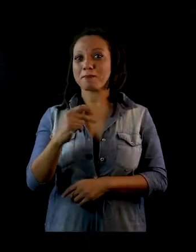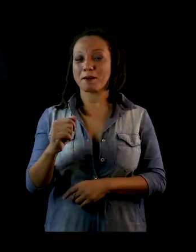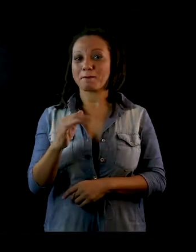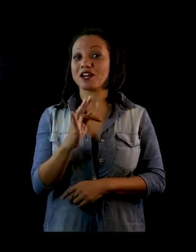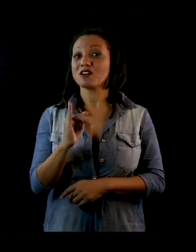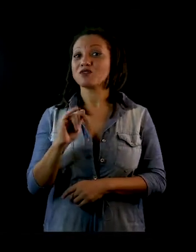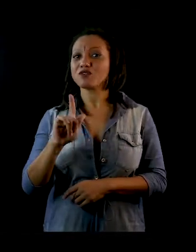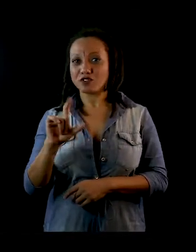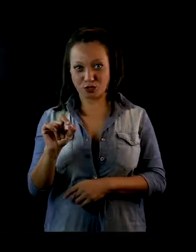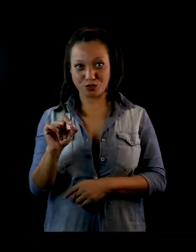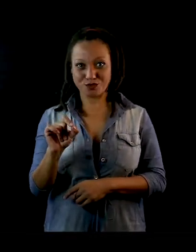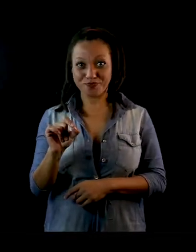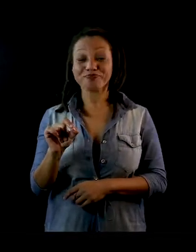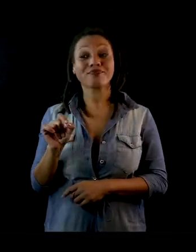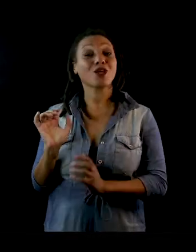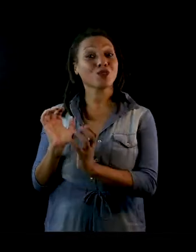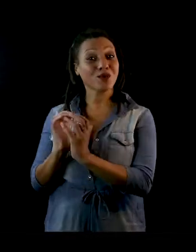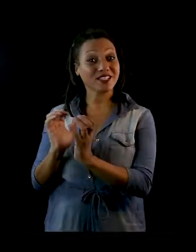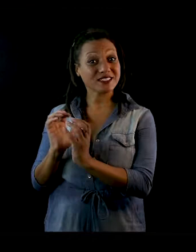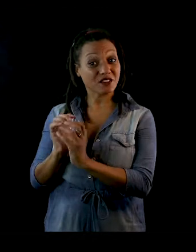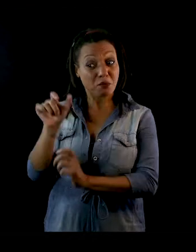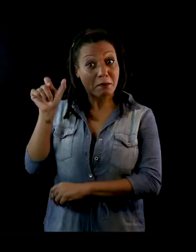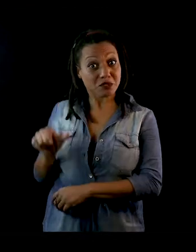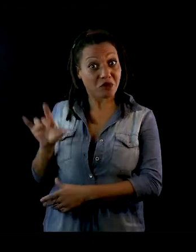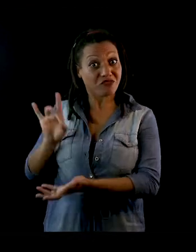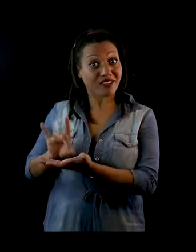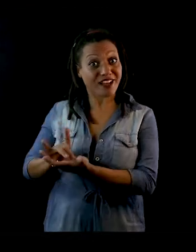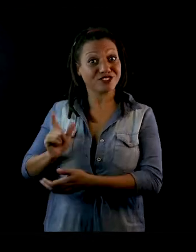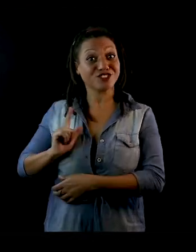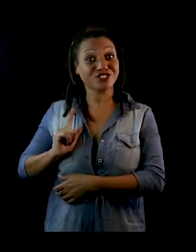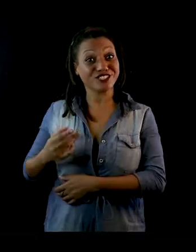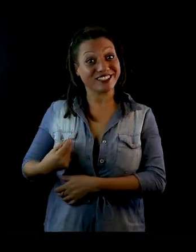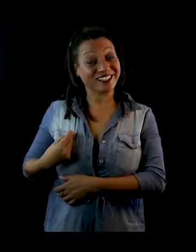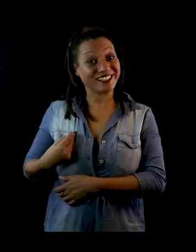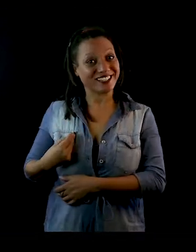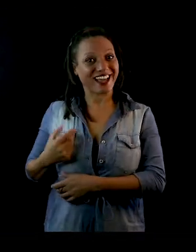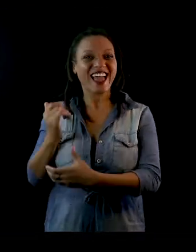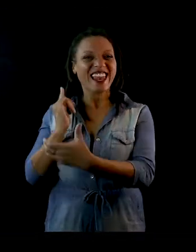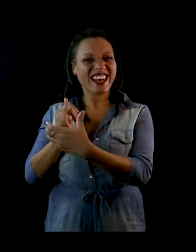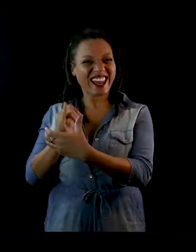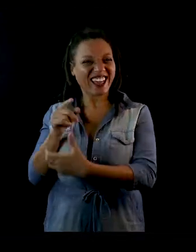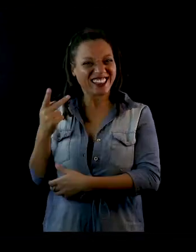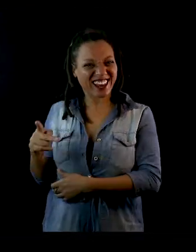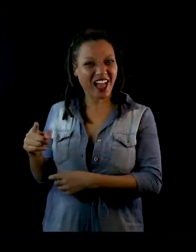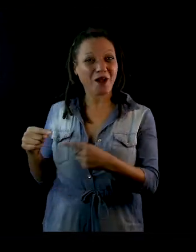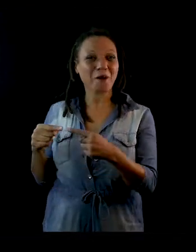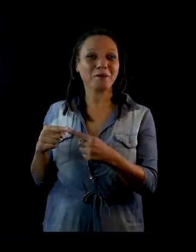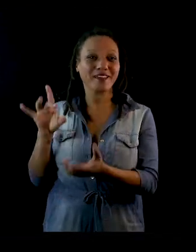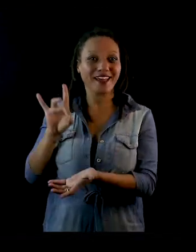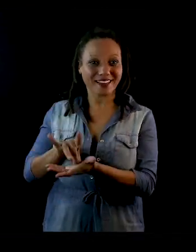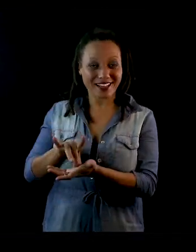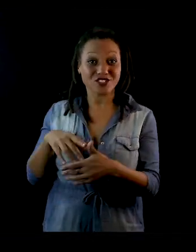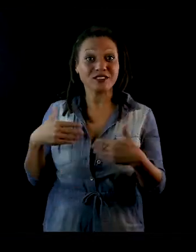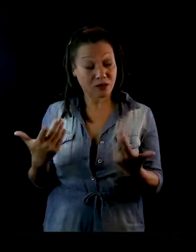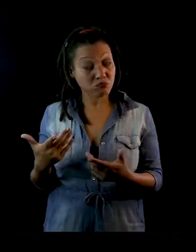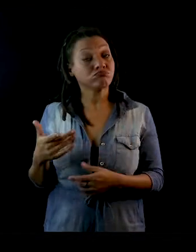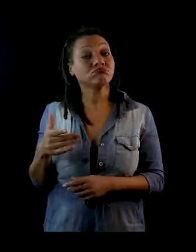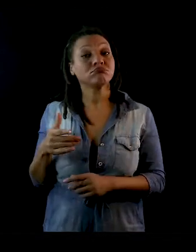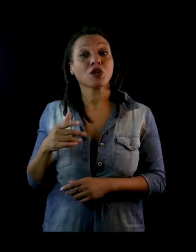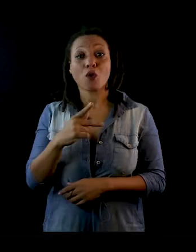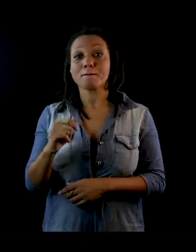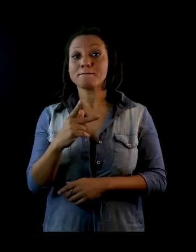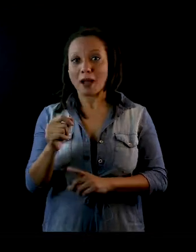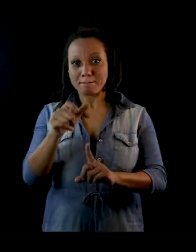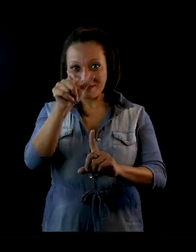uma pessoa que existiu de verdade no Recife. E, assim, todas as lendas de lá são meio que ligadas com a realidade. Então ele